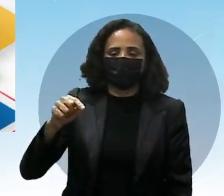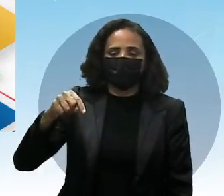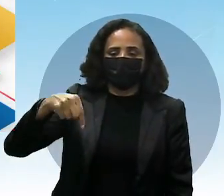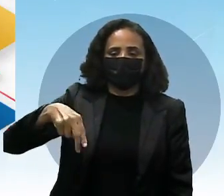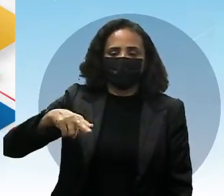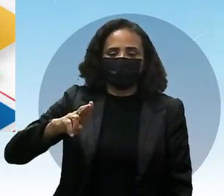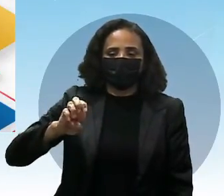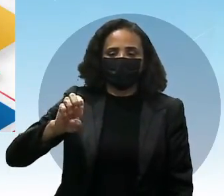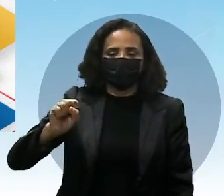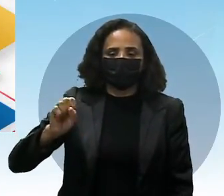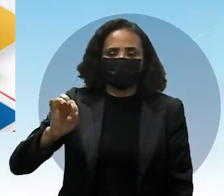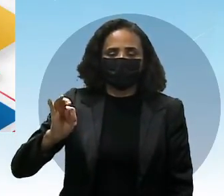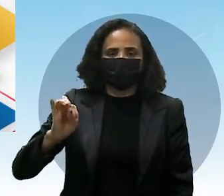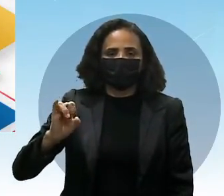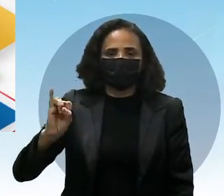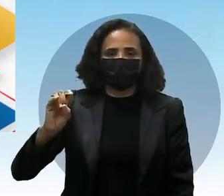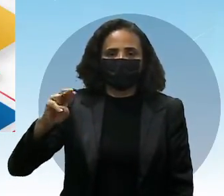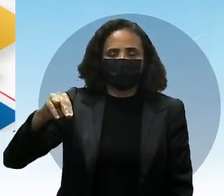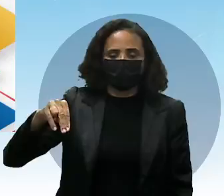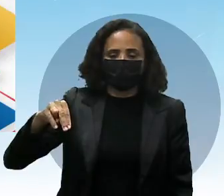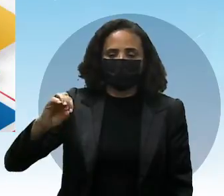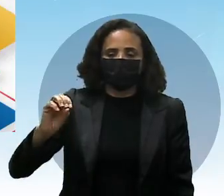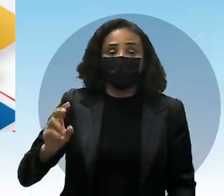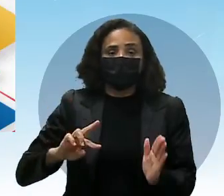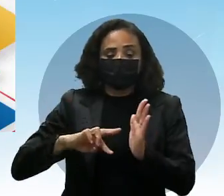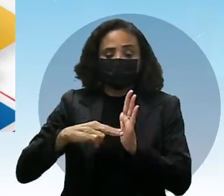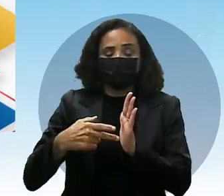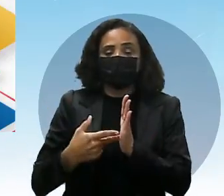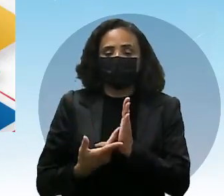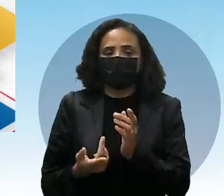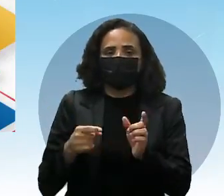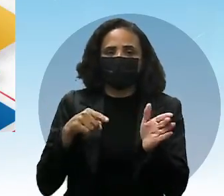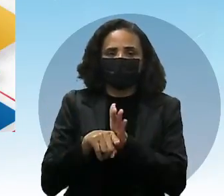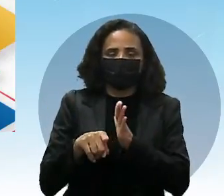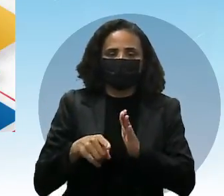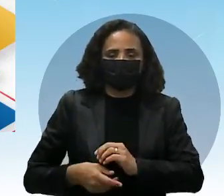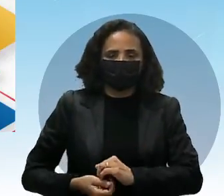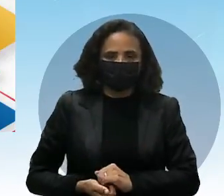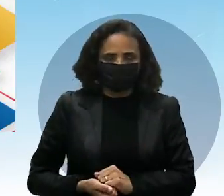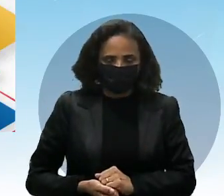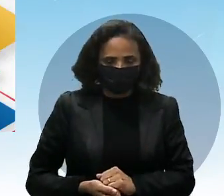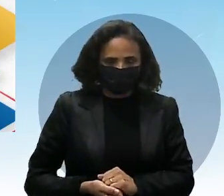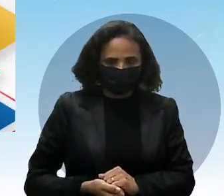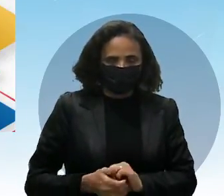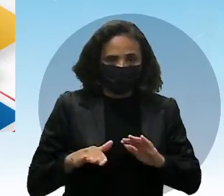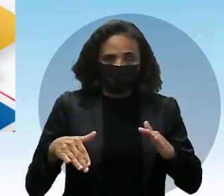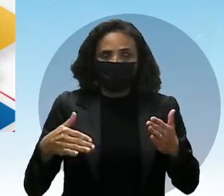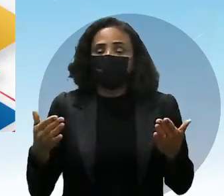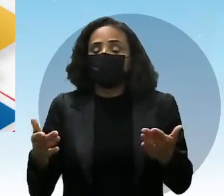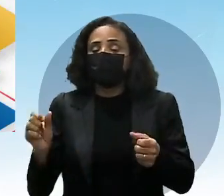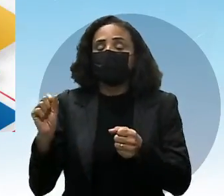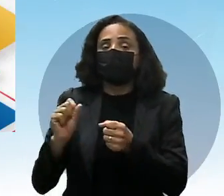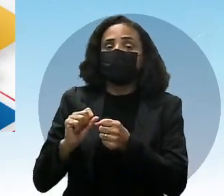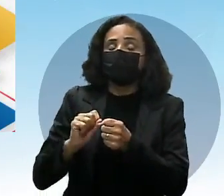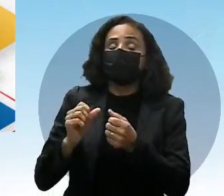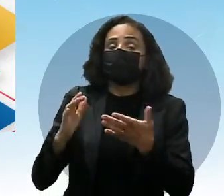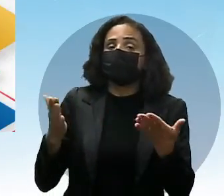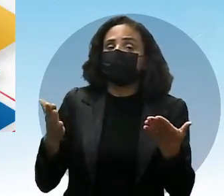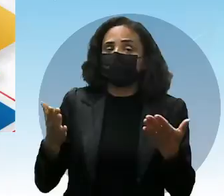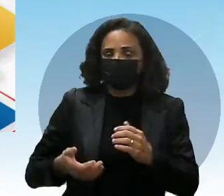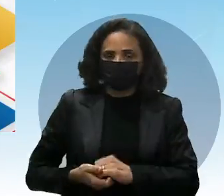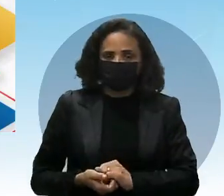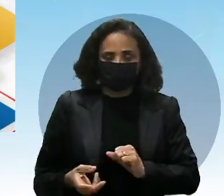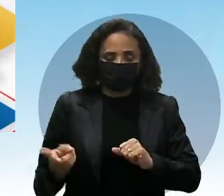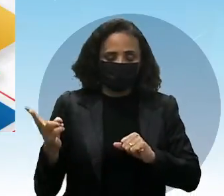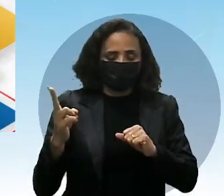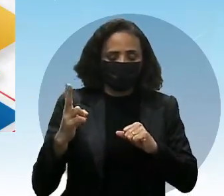A. When? When did you do? Quando você fez? Preste atenção, gente. O